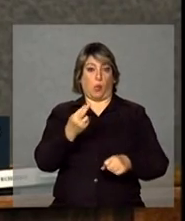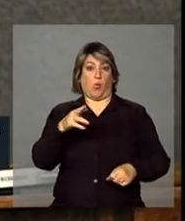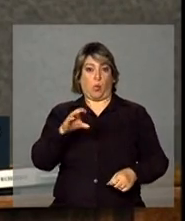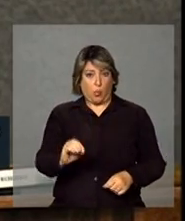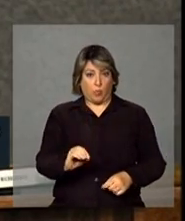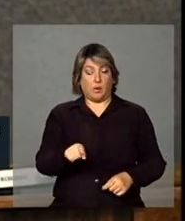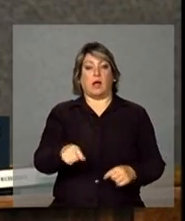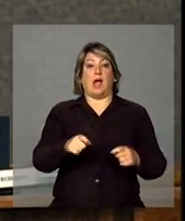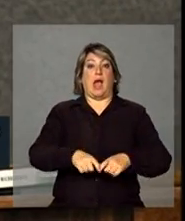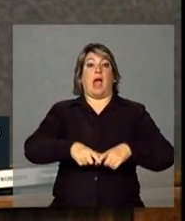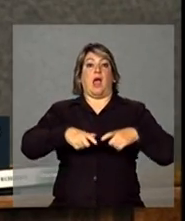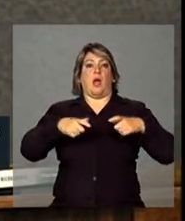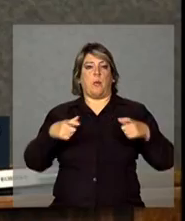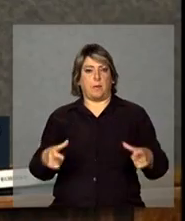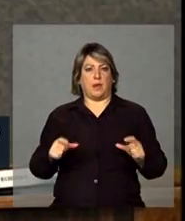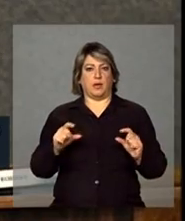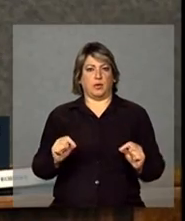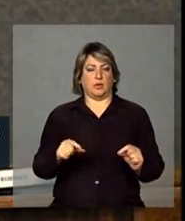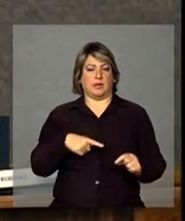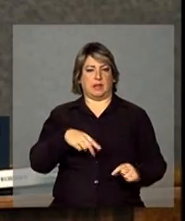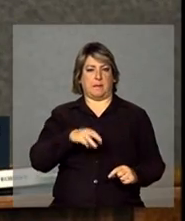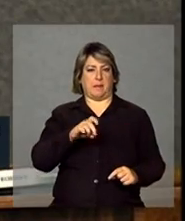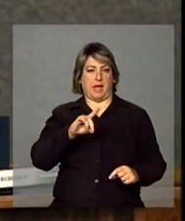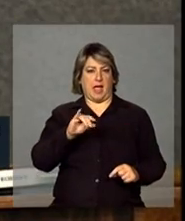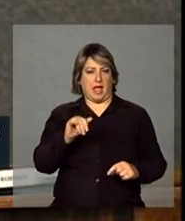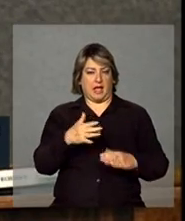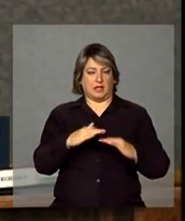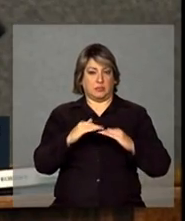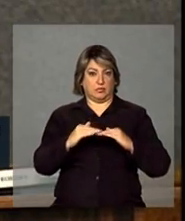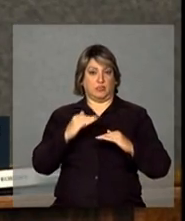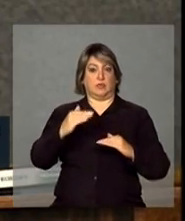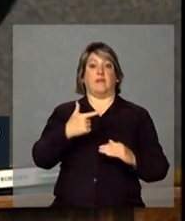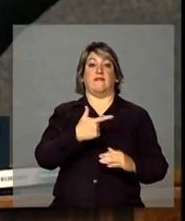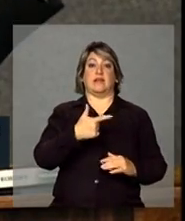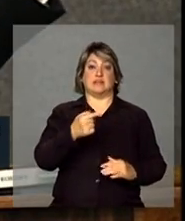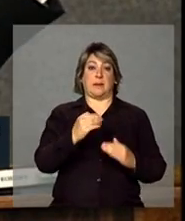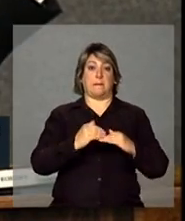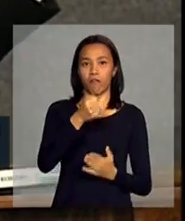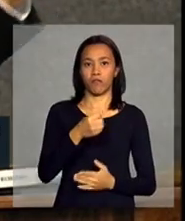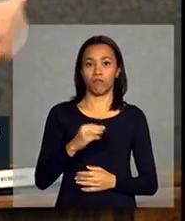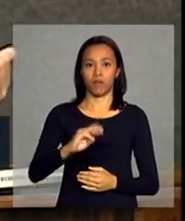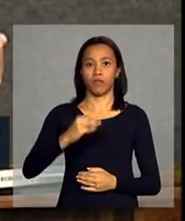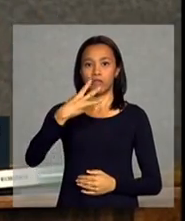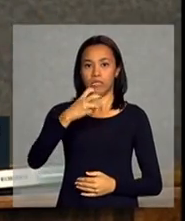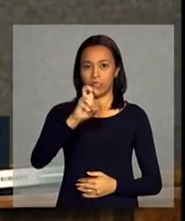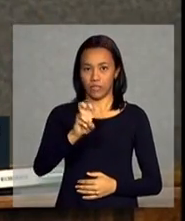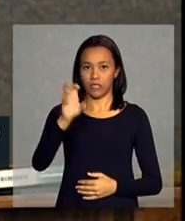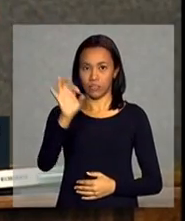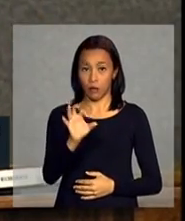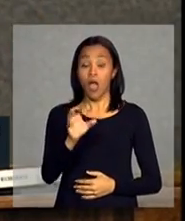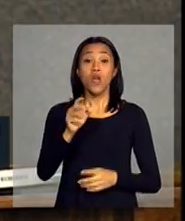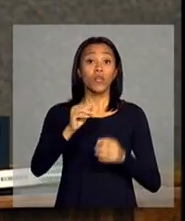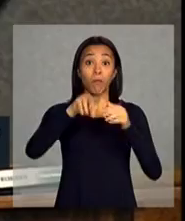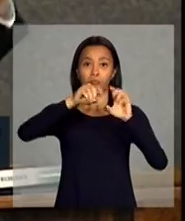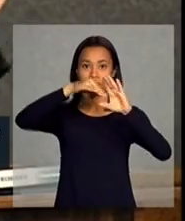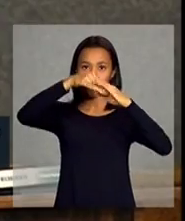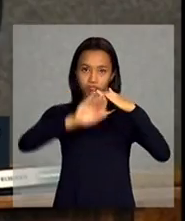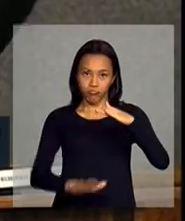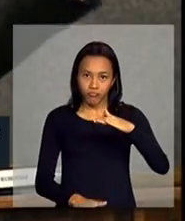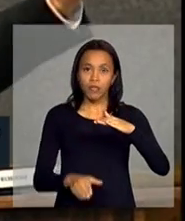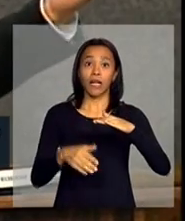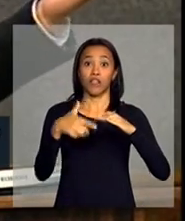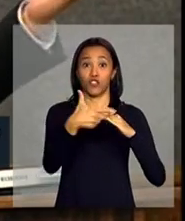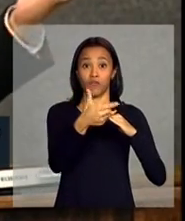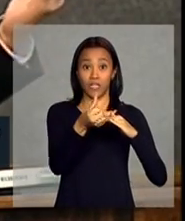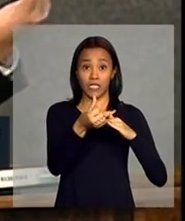aumentou, passando pela mediana, aumentou de 27% para 35% e a probabilidade de cair caiu de 26